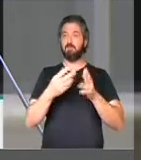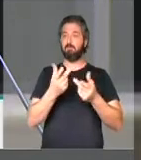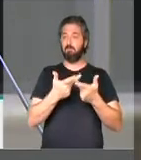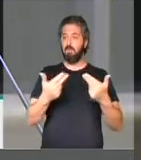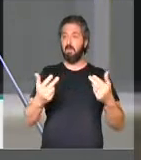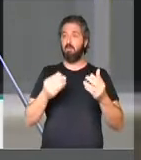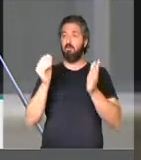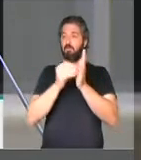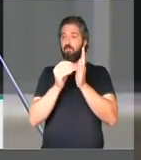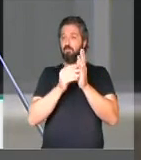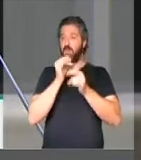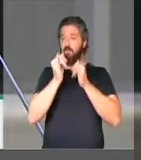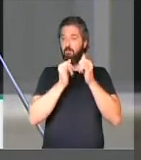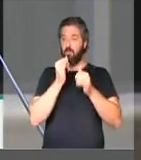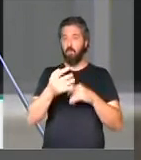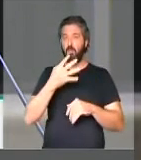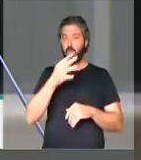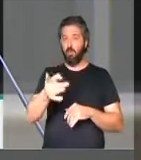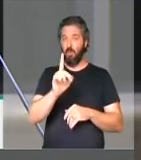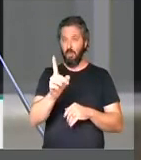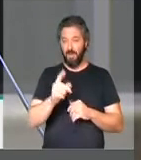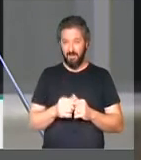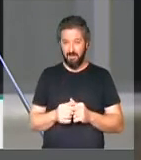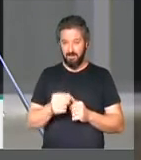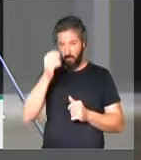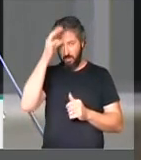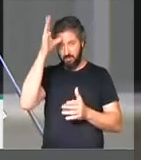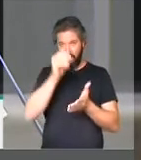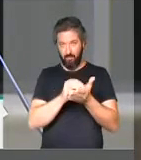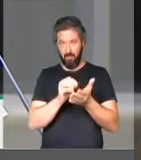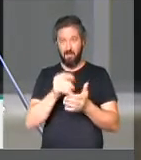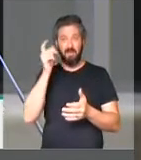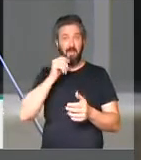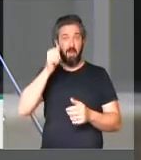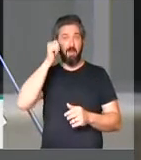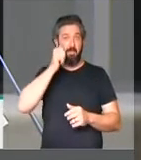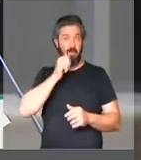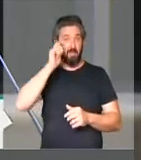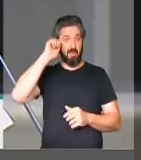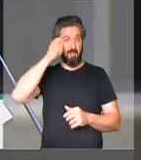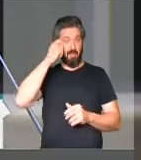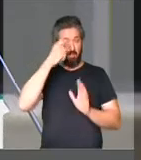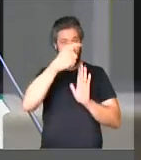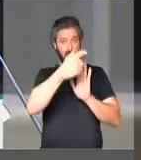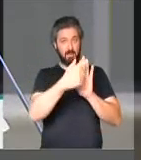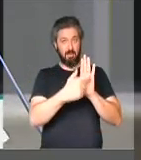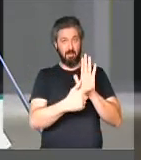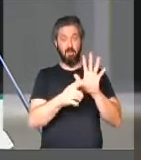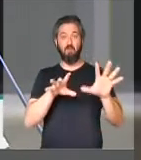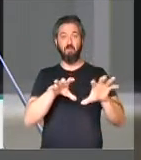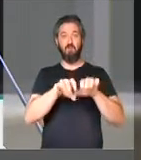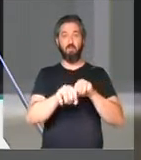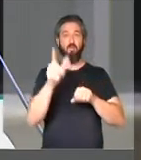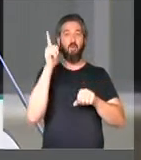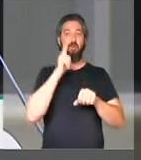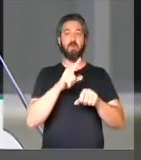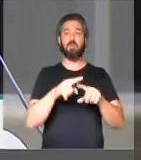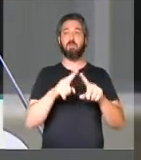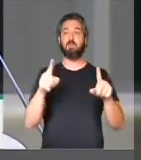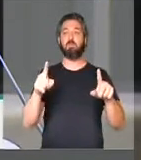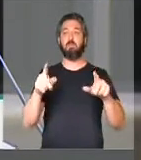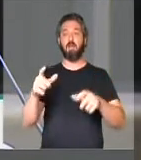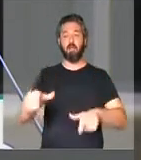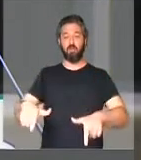desinformação e desconhecimento. Ele tem uma menina negra que chega a se formar, mas